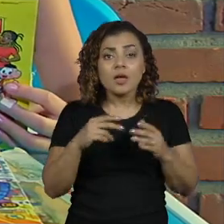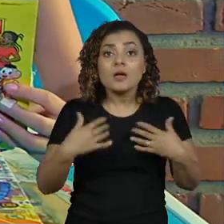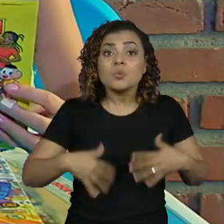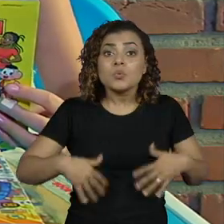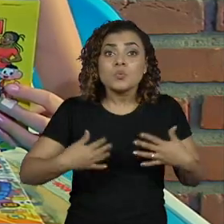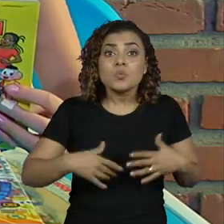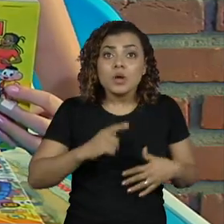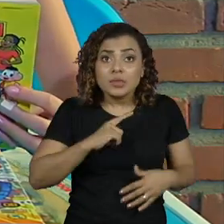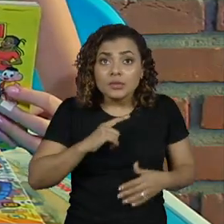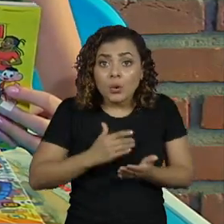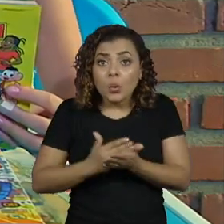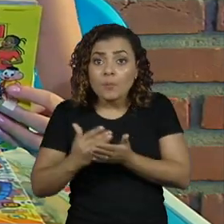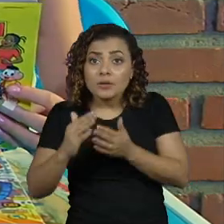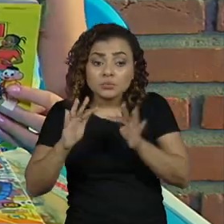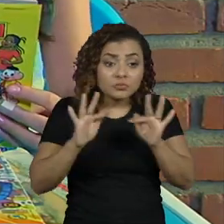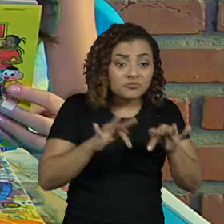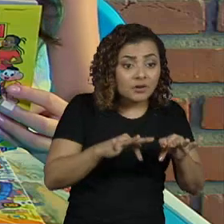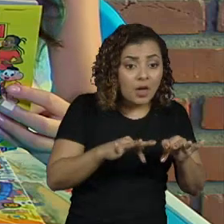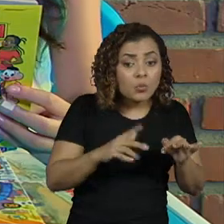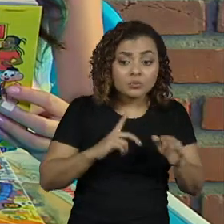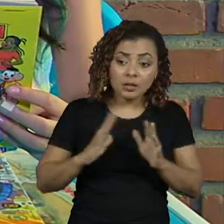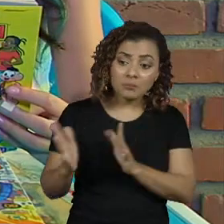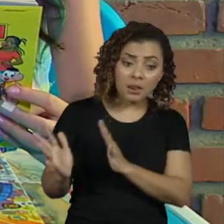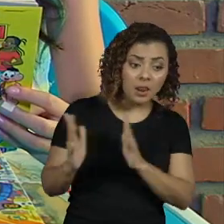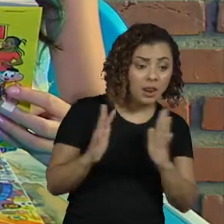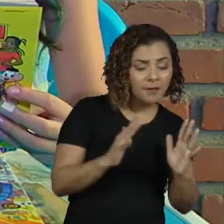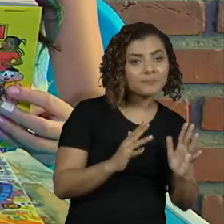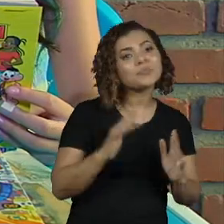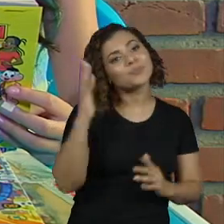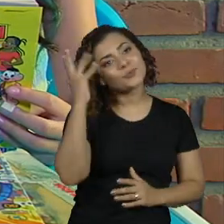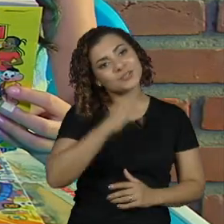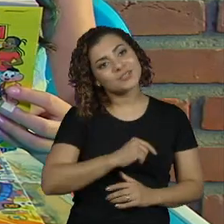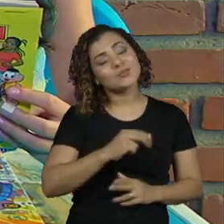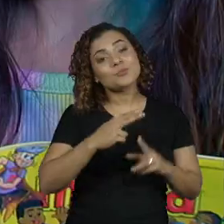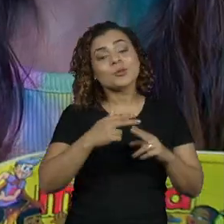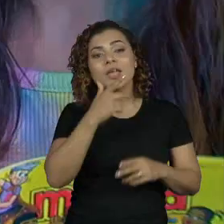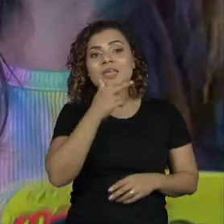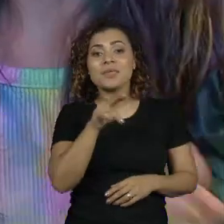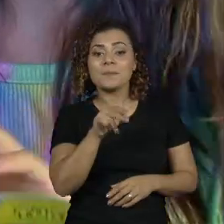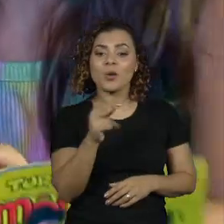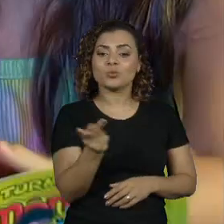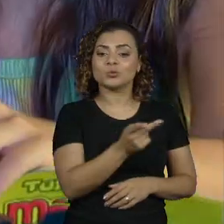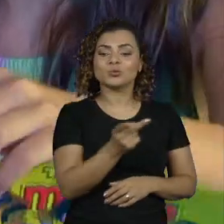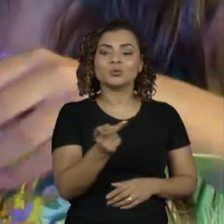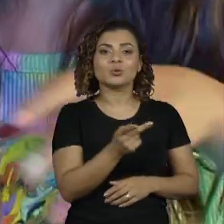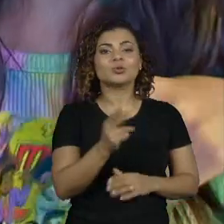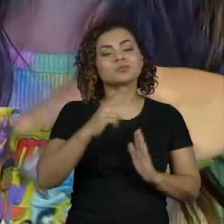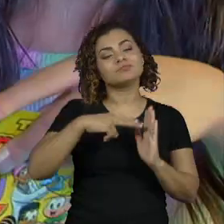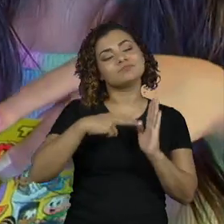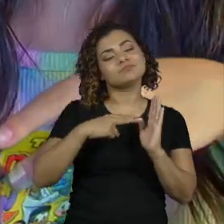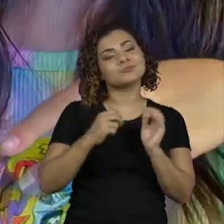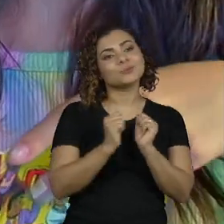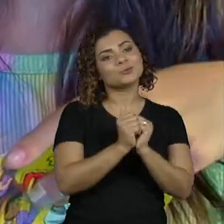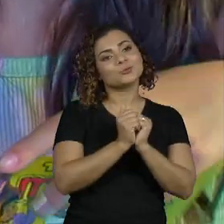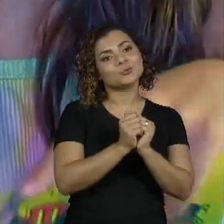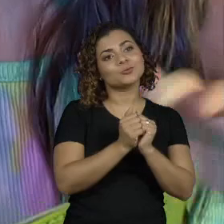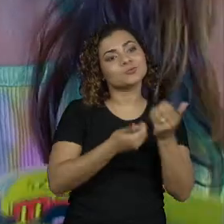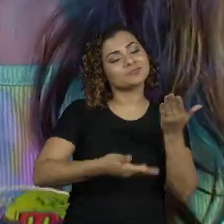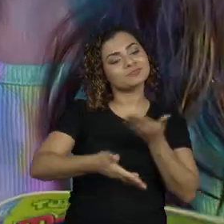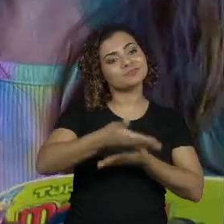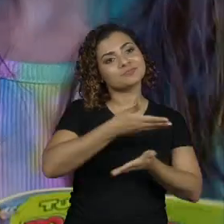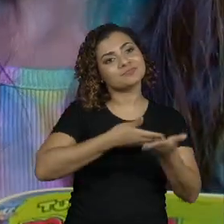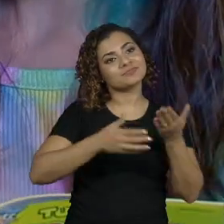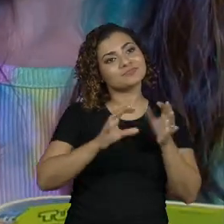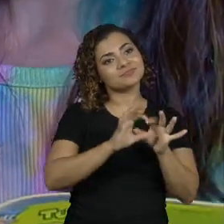tem um começo e um fim. E eu acho bonito ver que, através do livro, através de uma leitura, de uma história, eles também estão criando